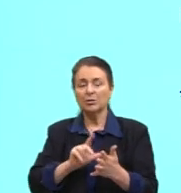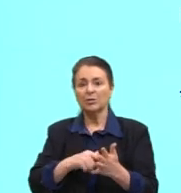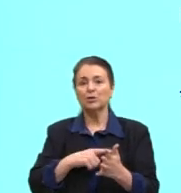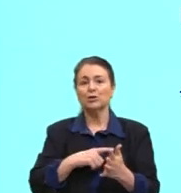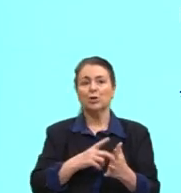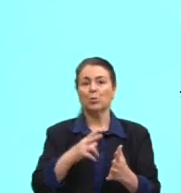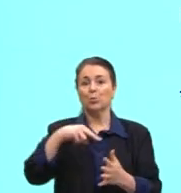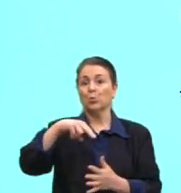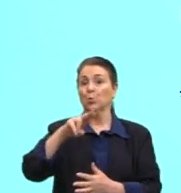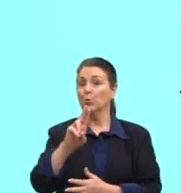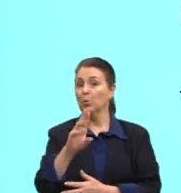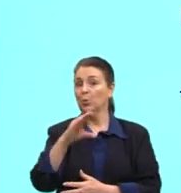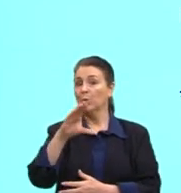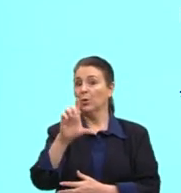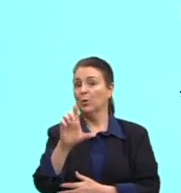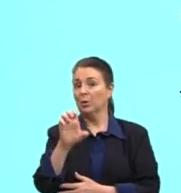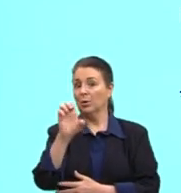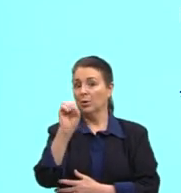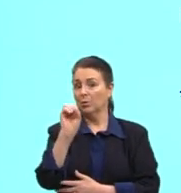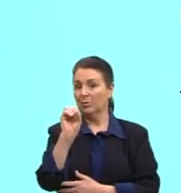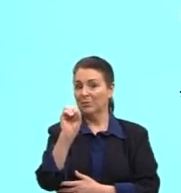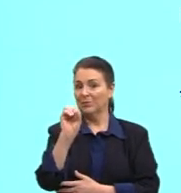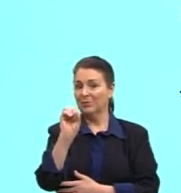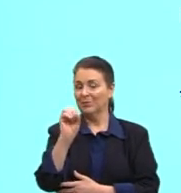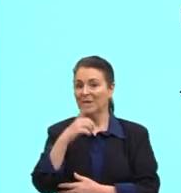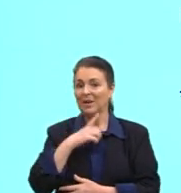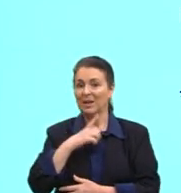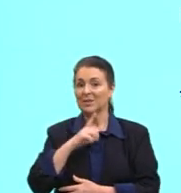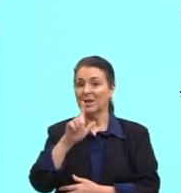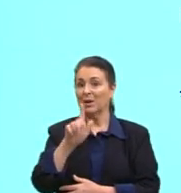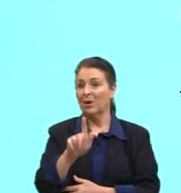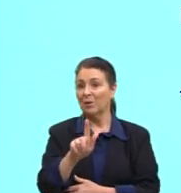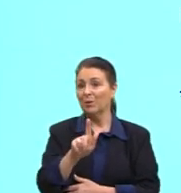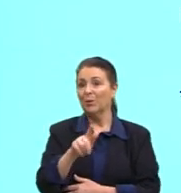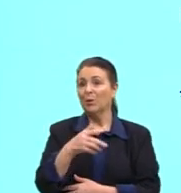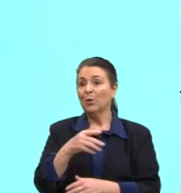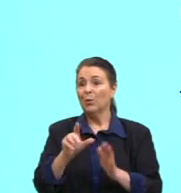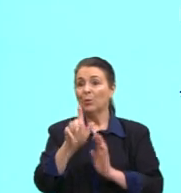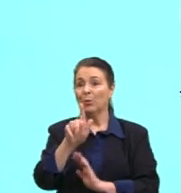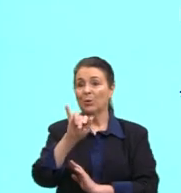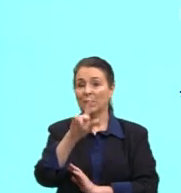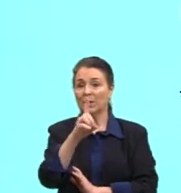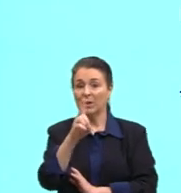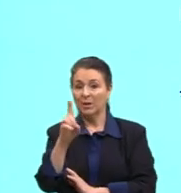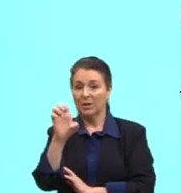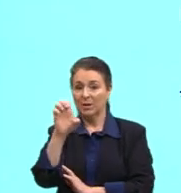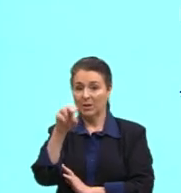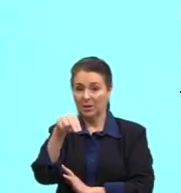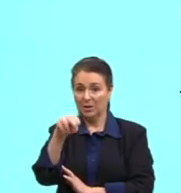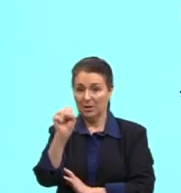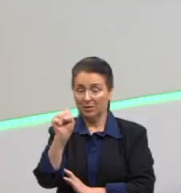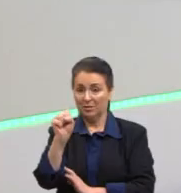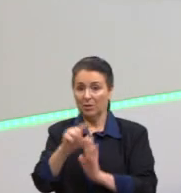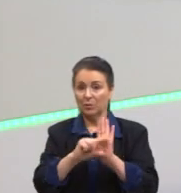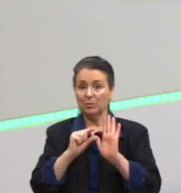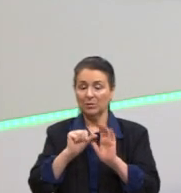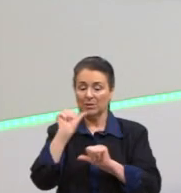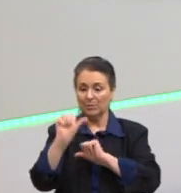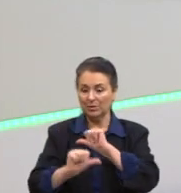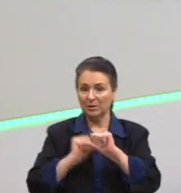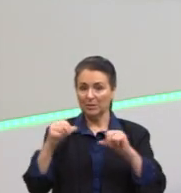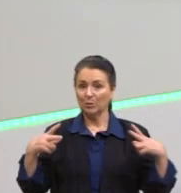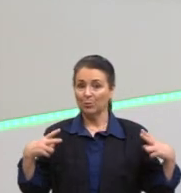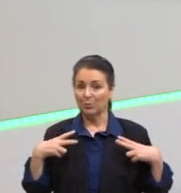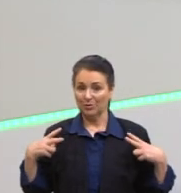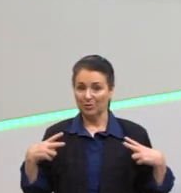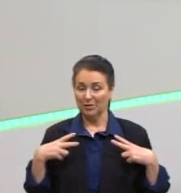modernidade. Então, essa é uma reflexão do Giddens faz sobre a questão das transformações da intimidade. Ali ele fala que